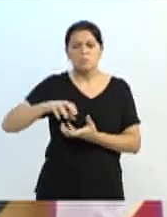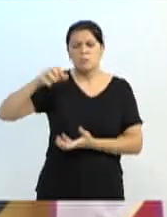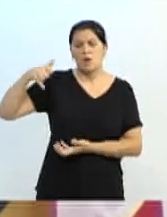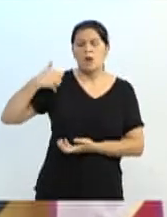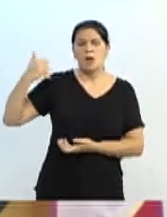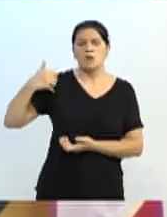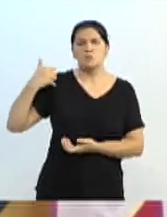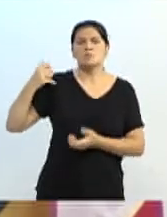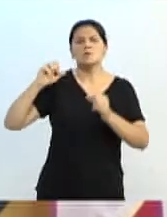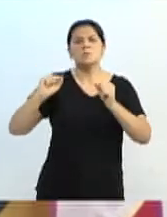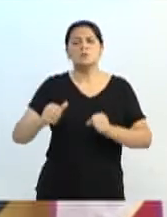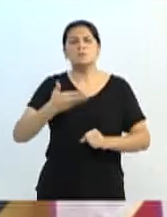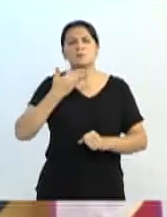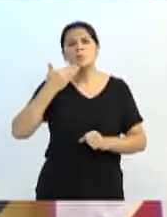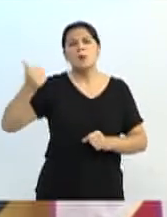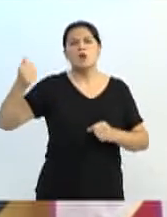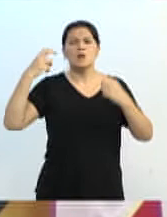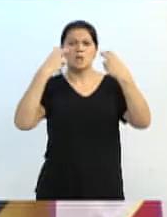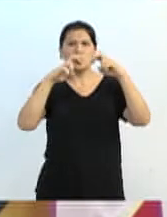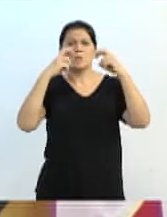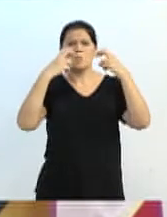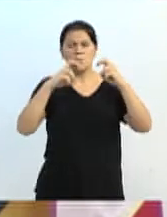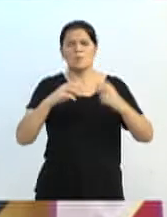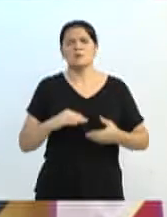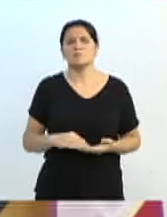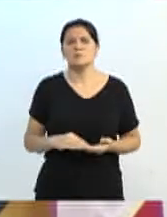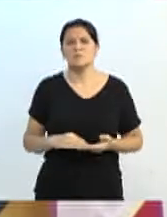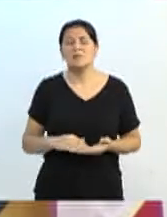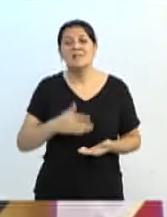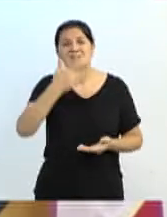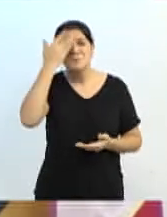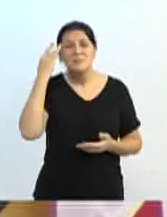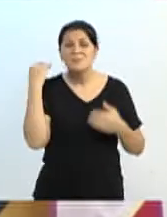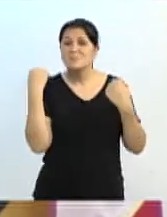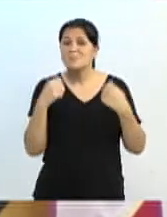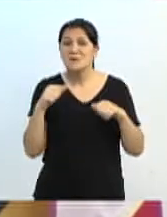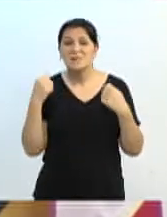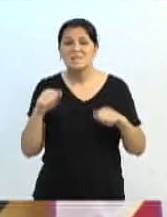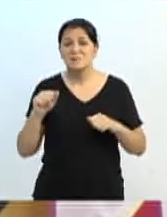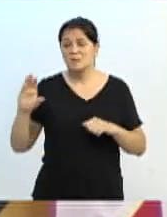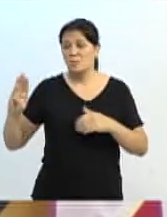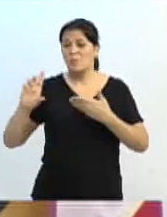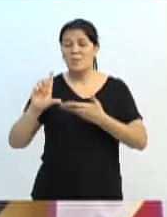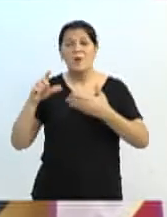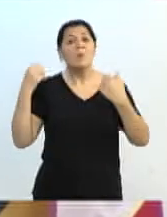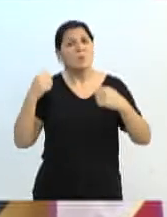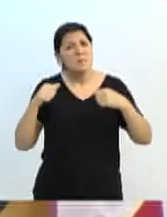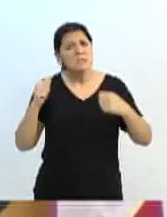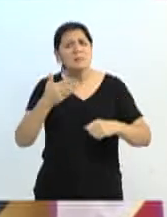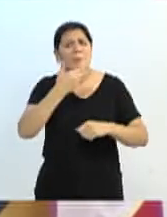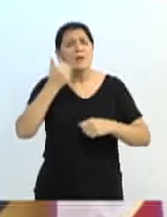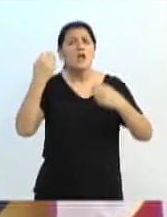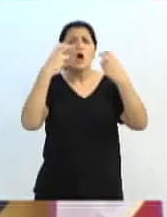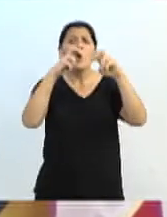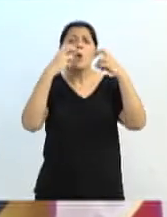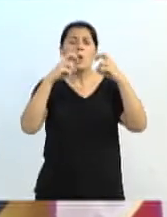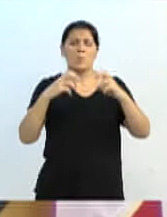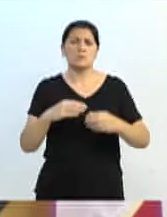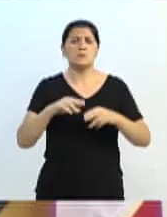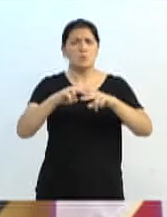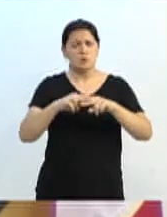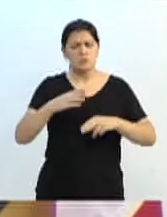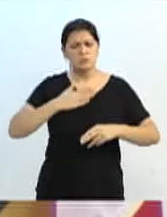possamos melhorar esse serviço. A população precisa, a comunidade precisa, e o Blumenauense precisa. E é para isso que eu estou aqui. Para